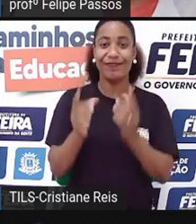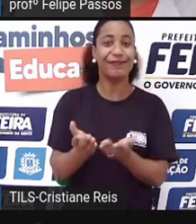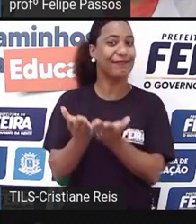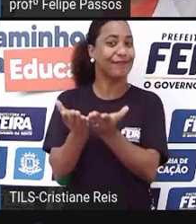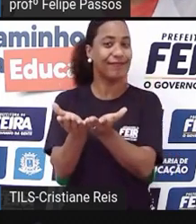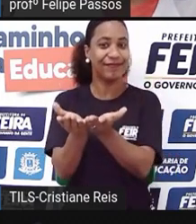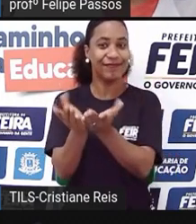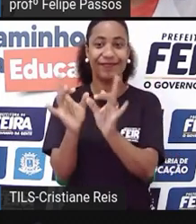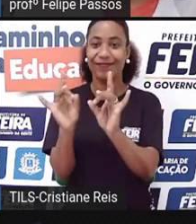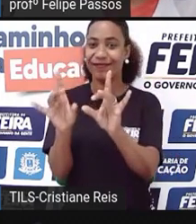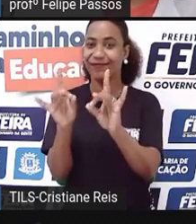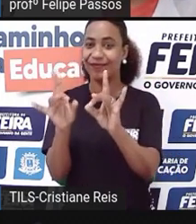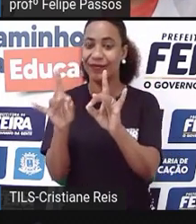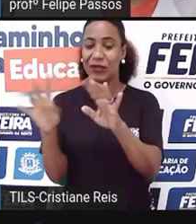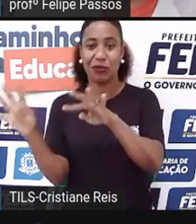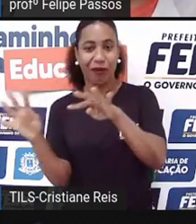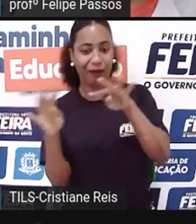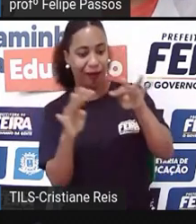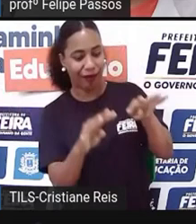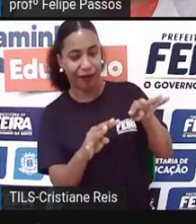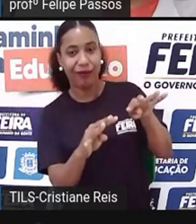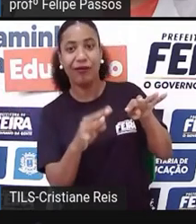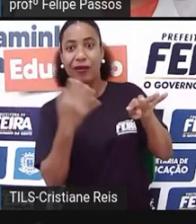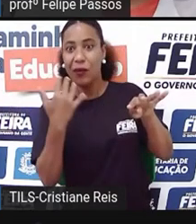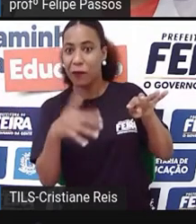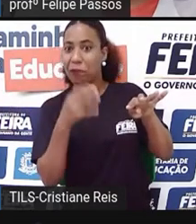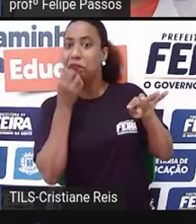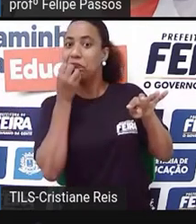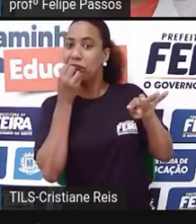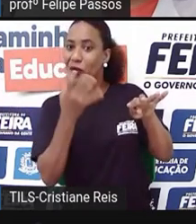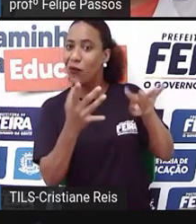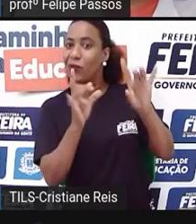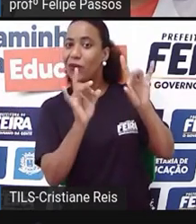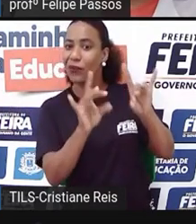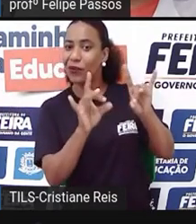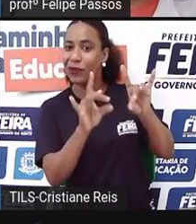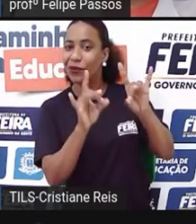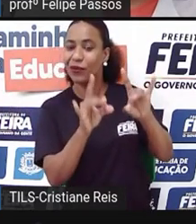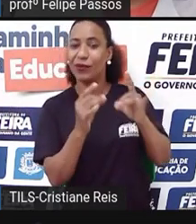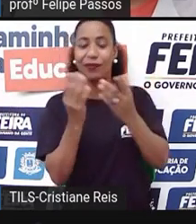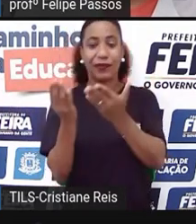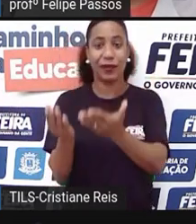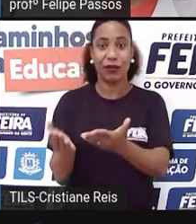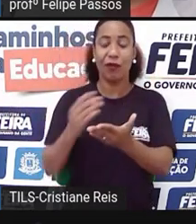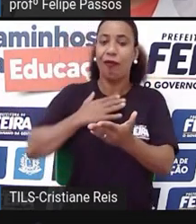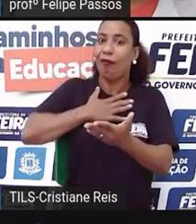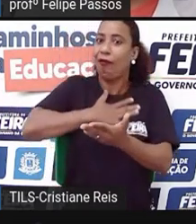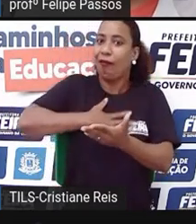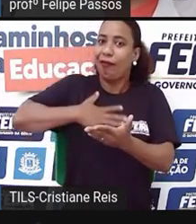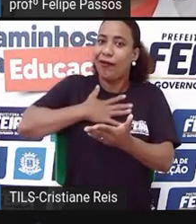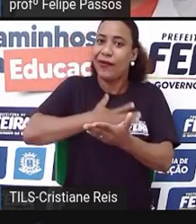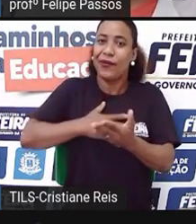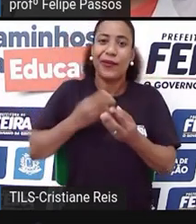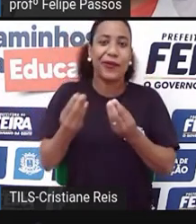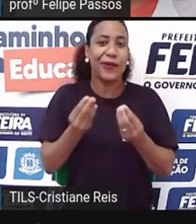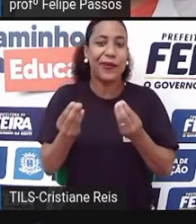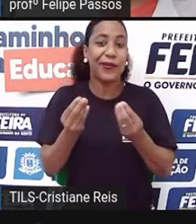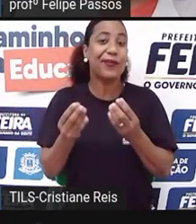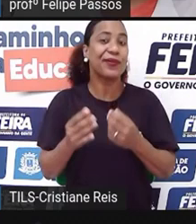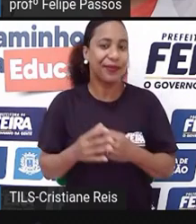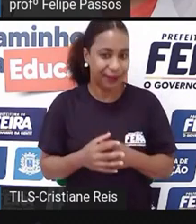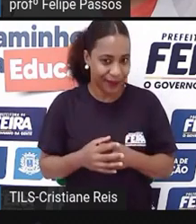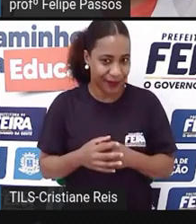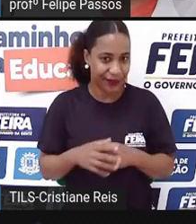algo a mais, eu tenho que gerar valor para o meu cliente. Então, eu tenho que me preocupar com isso. Eu preciso também ter um mínimo de